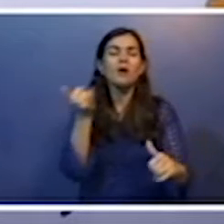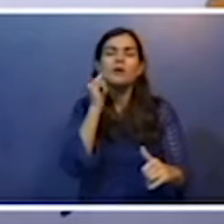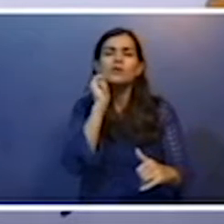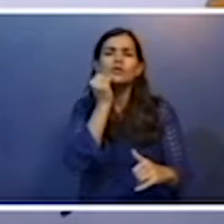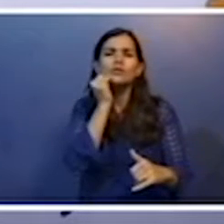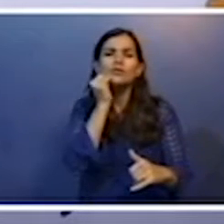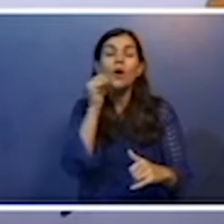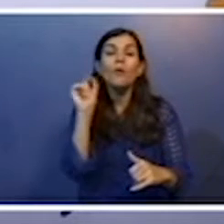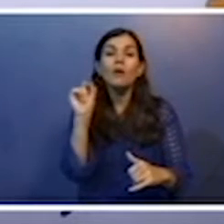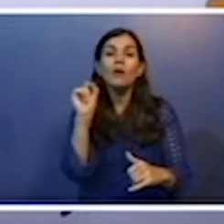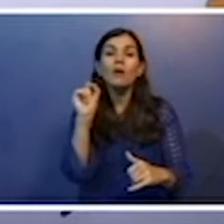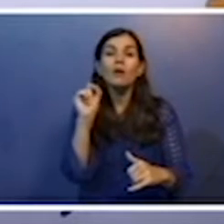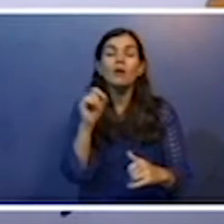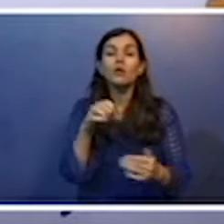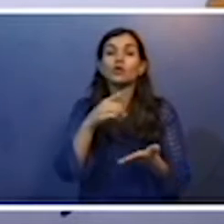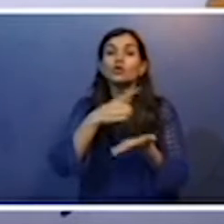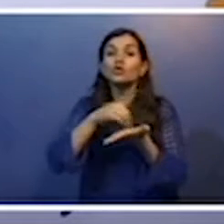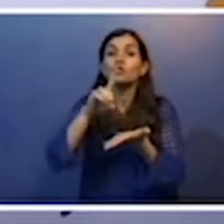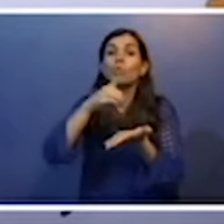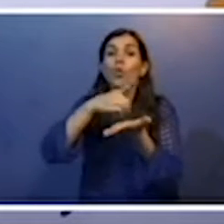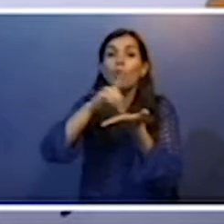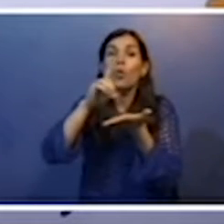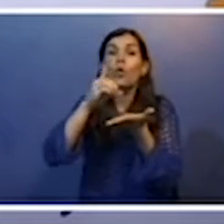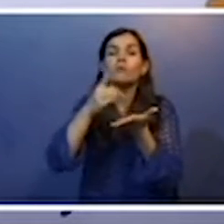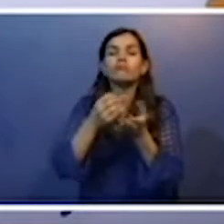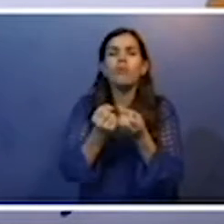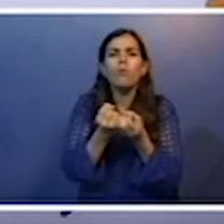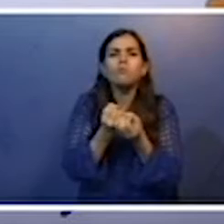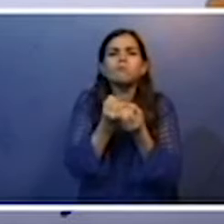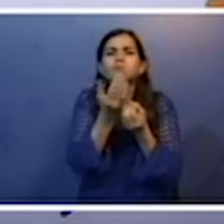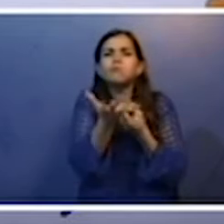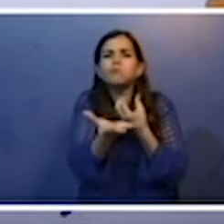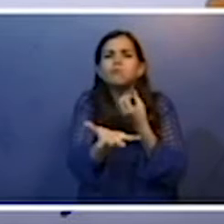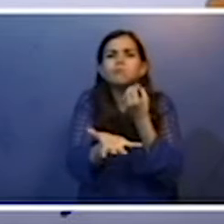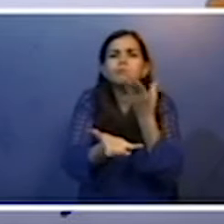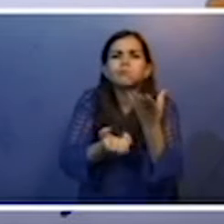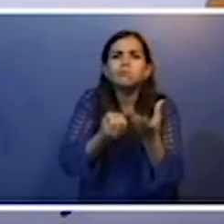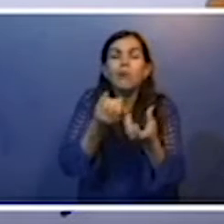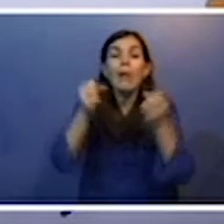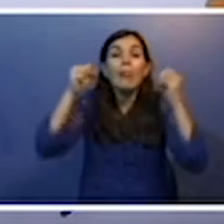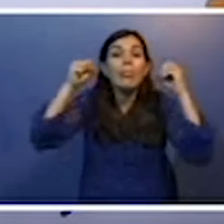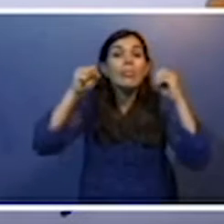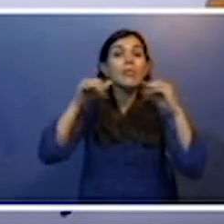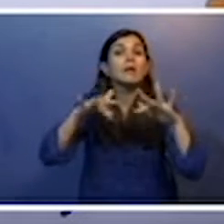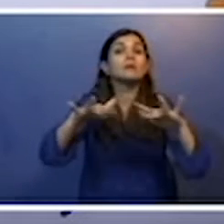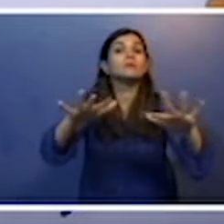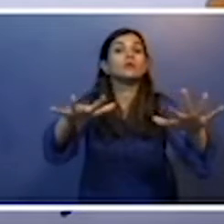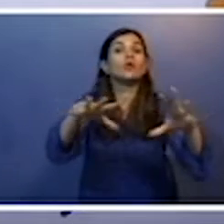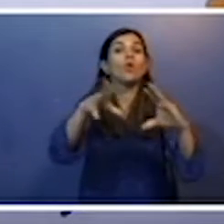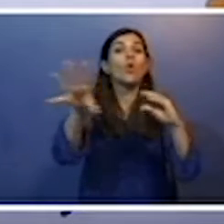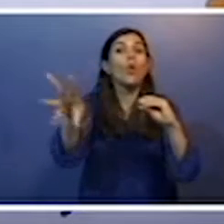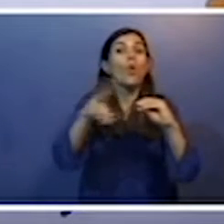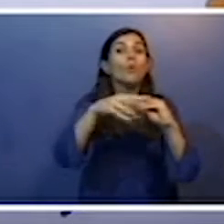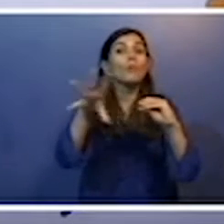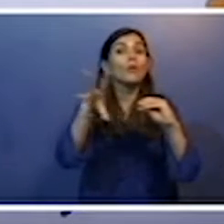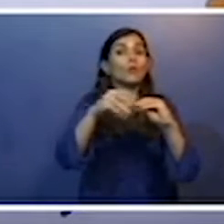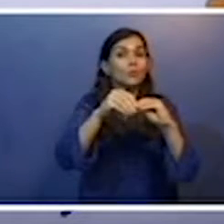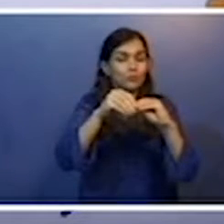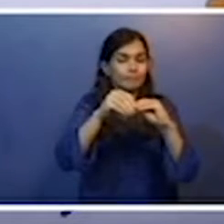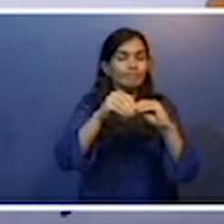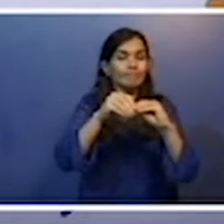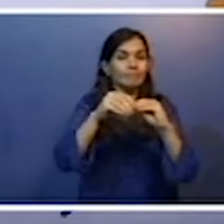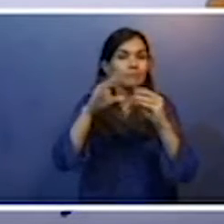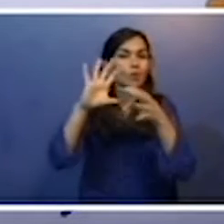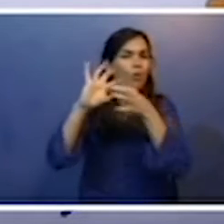discursivo, que tem por objetivo expor, transmitir conteúdos de natureza científica. Aí eu